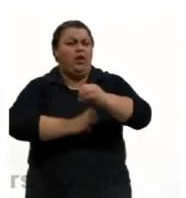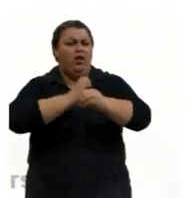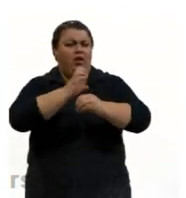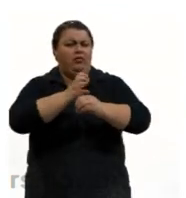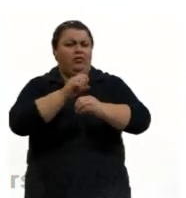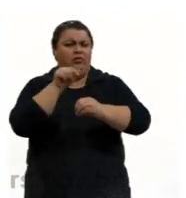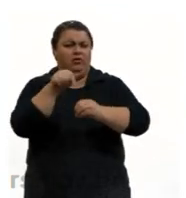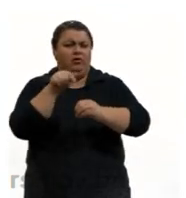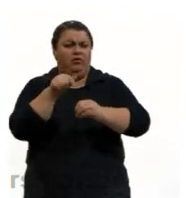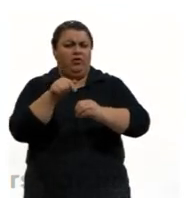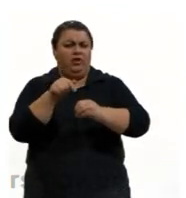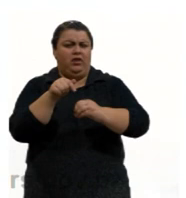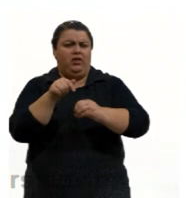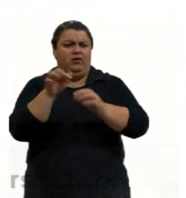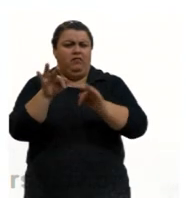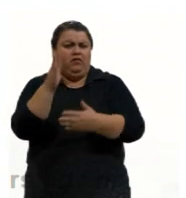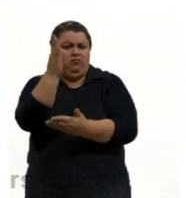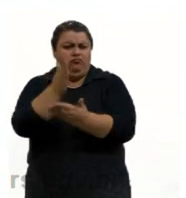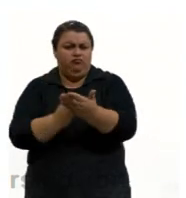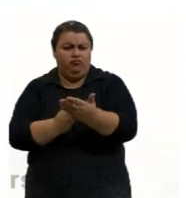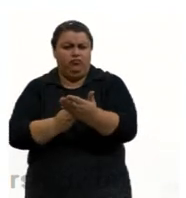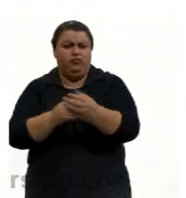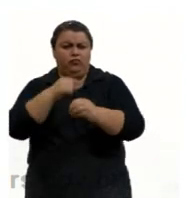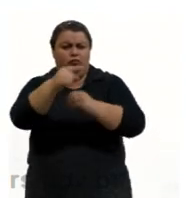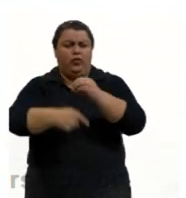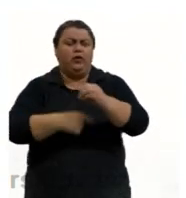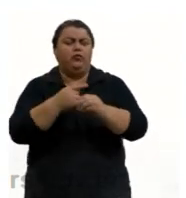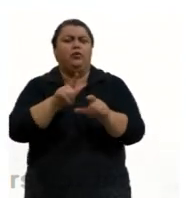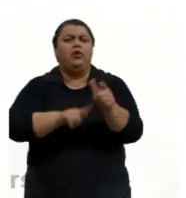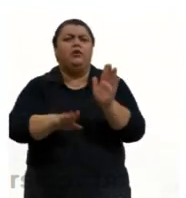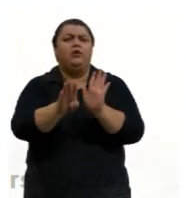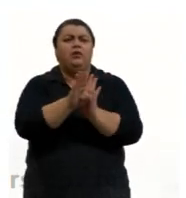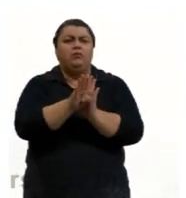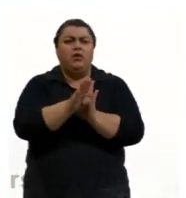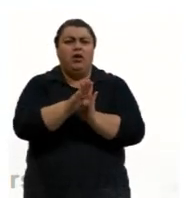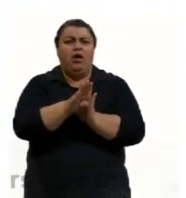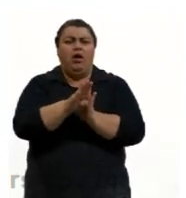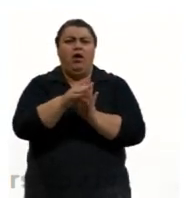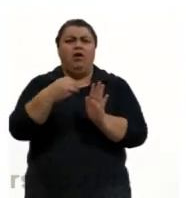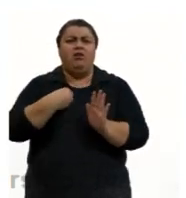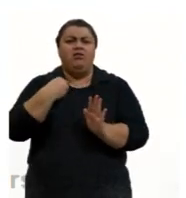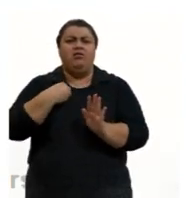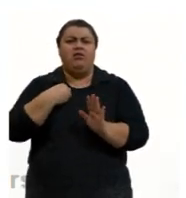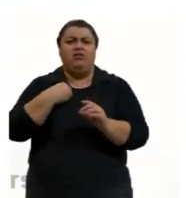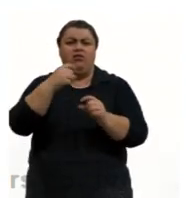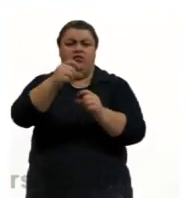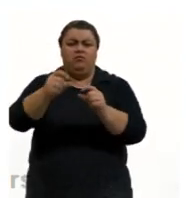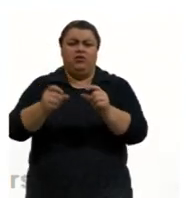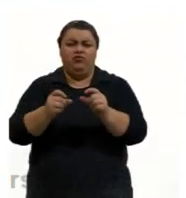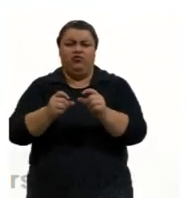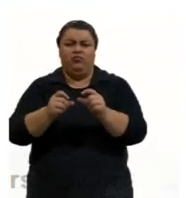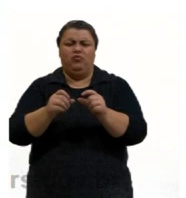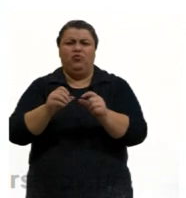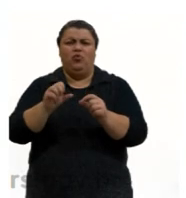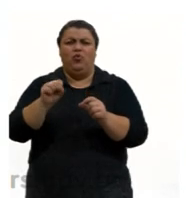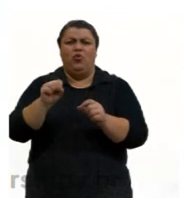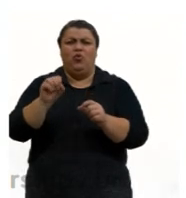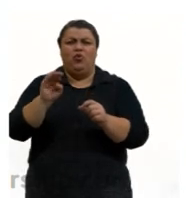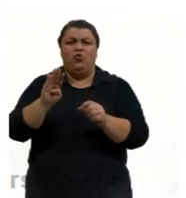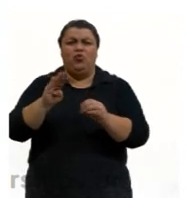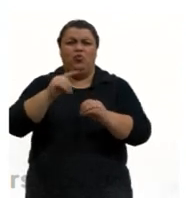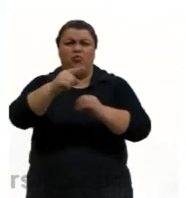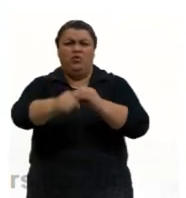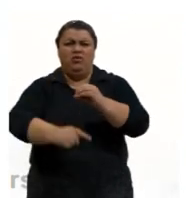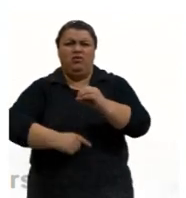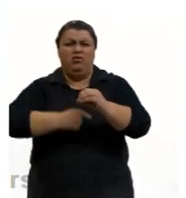com a indivisibilidade do átomo. B. A existência de partículas subatômicas? É a alternativa, por